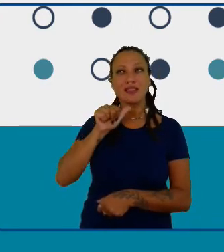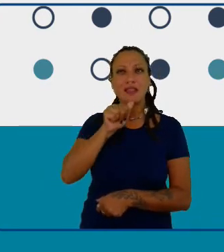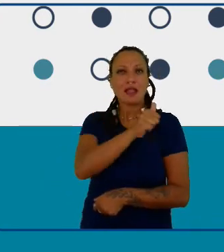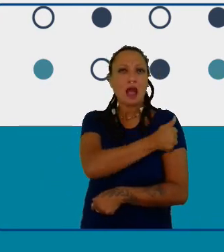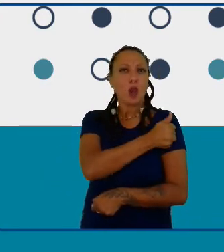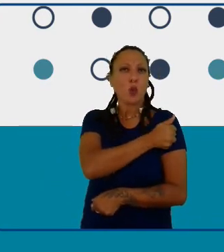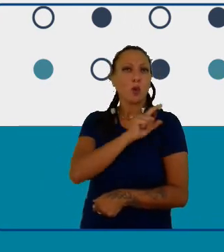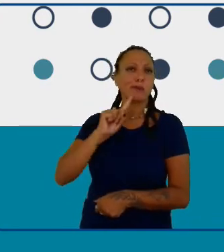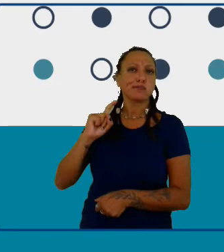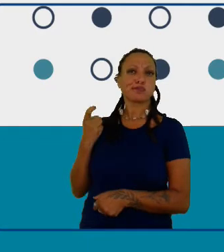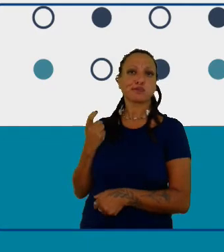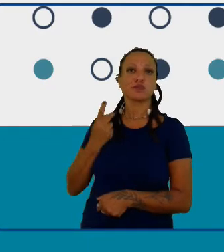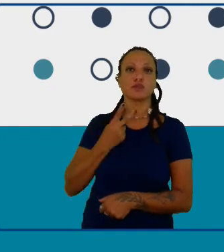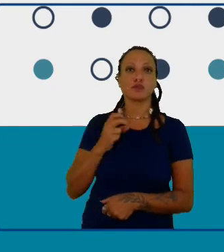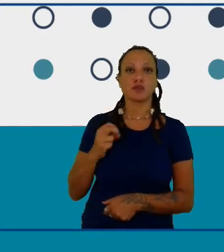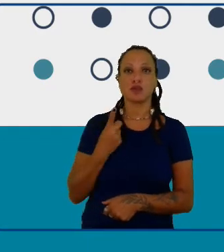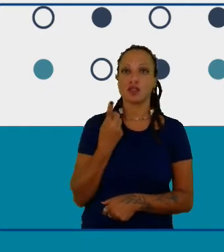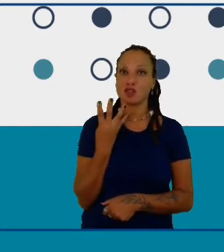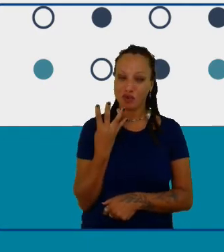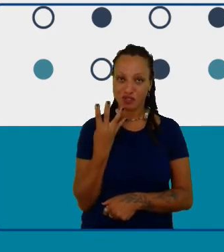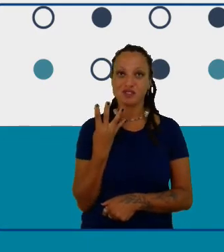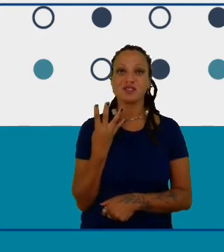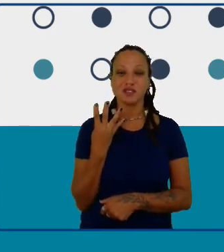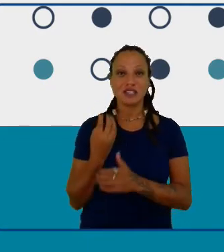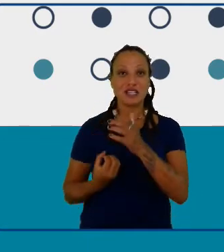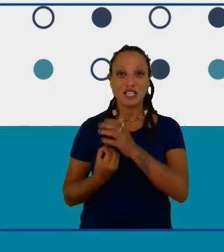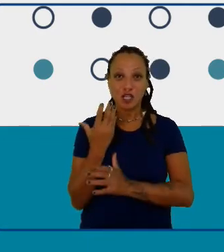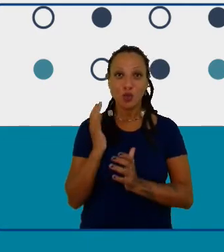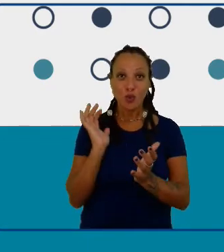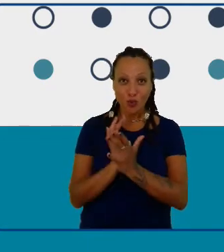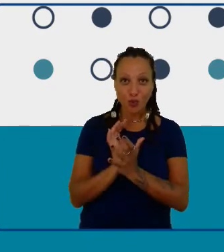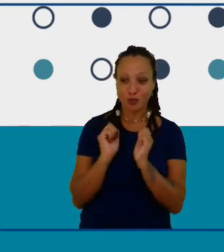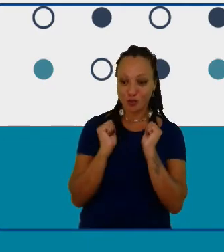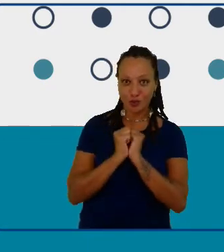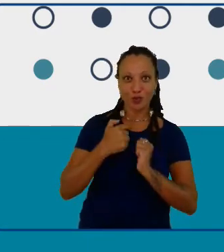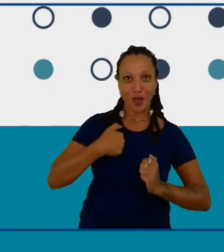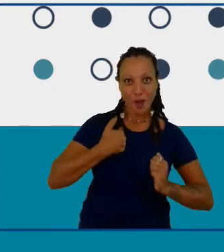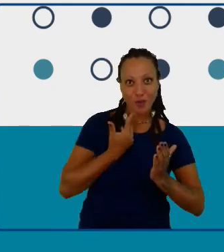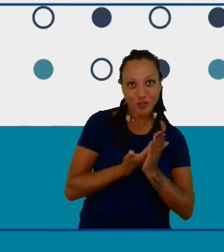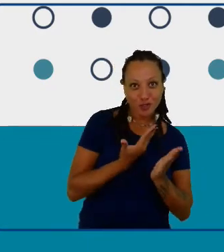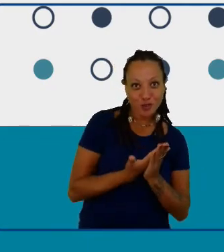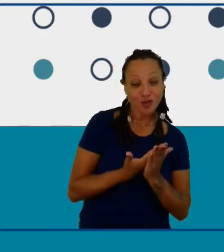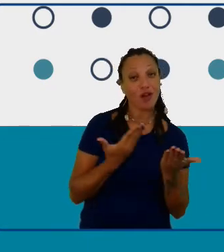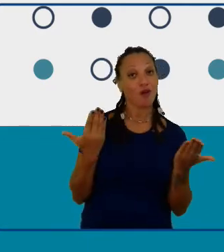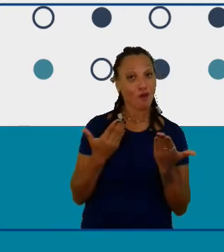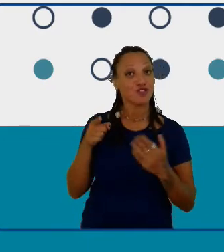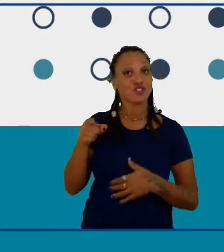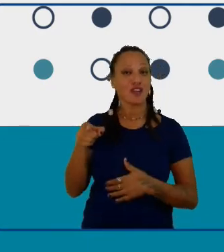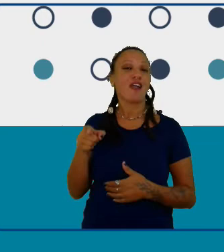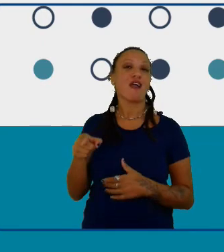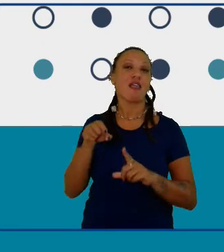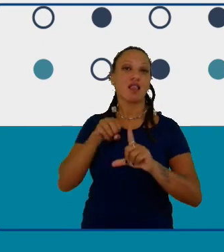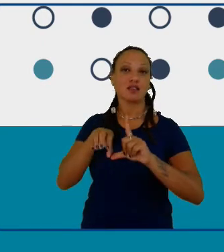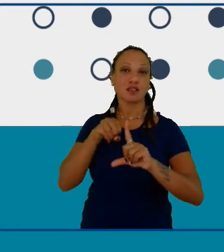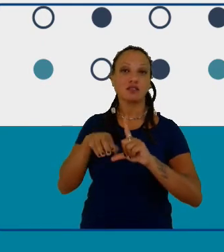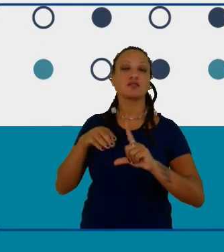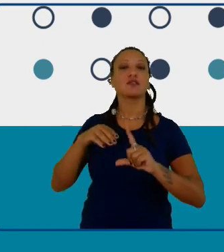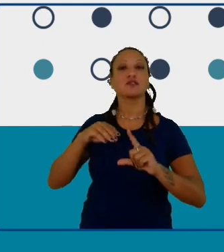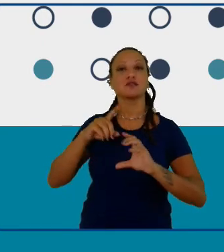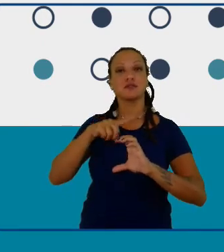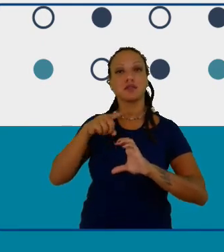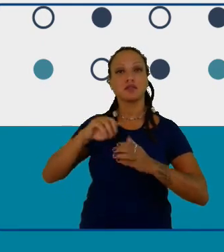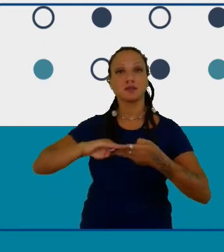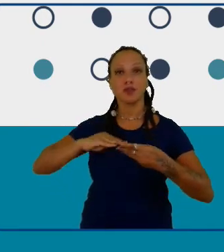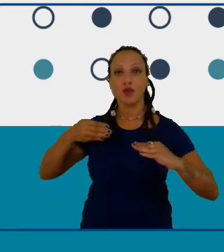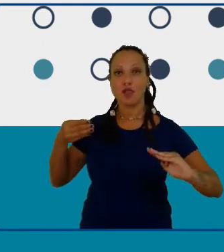2014 que fundaram o clube de ciências comigo então hoje ela é licenciada em ciências biológicas pela Universidade Federal